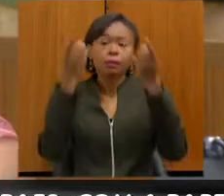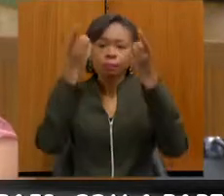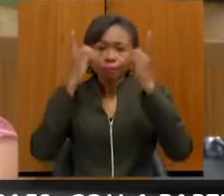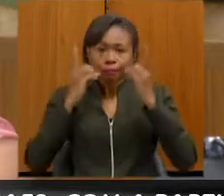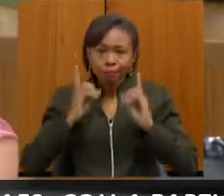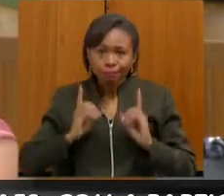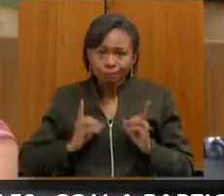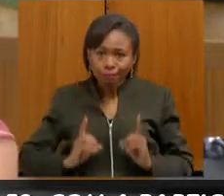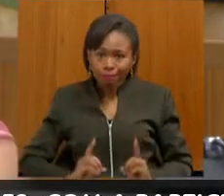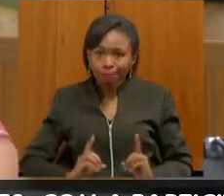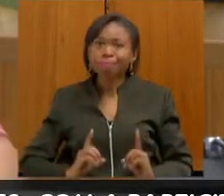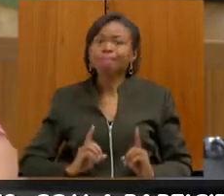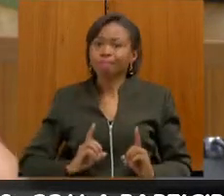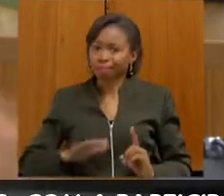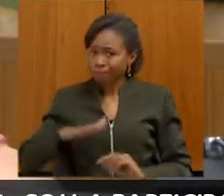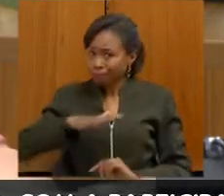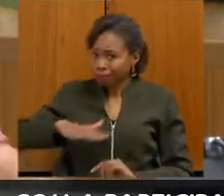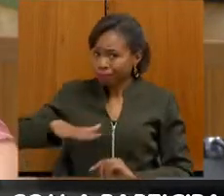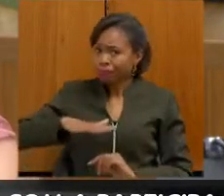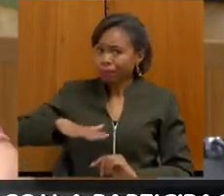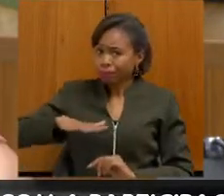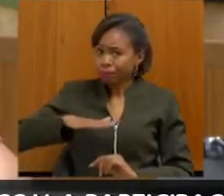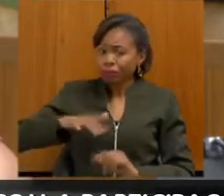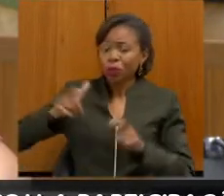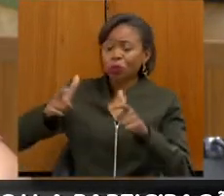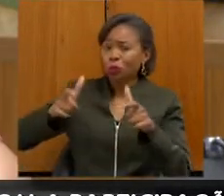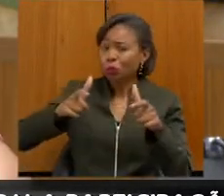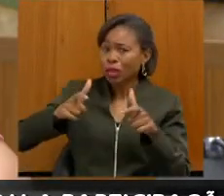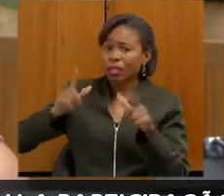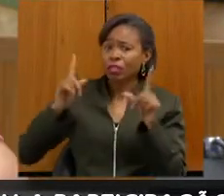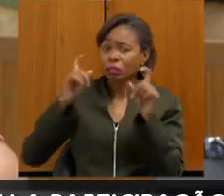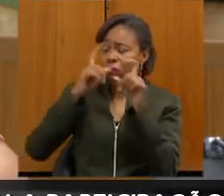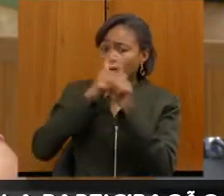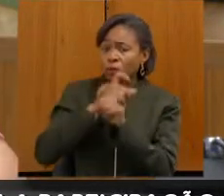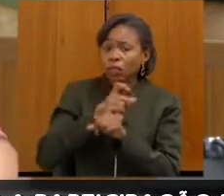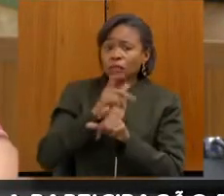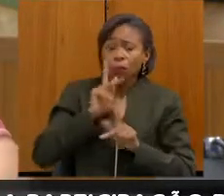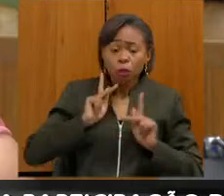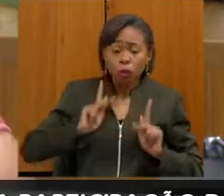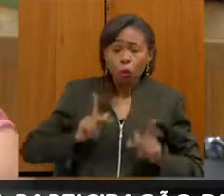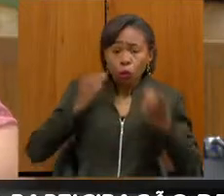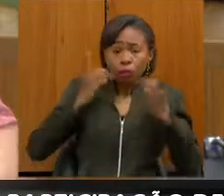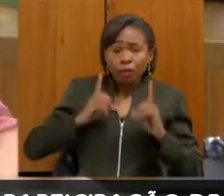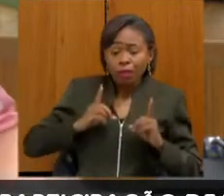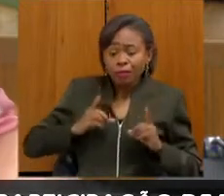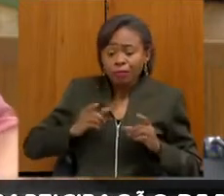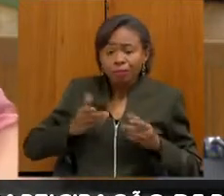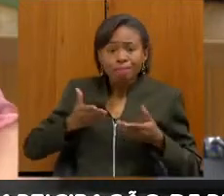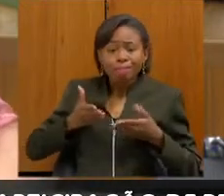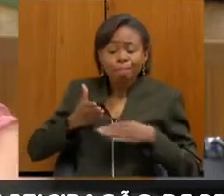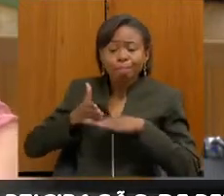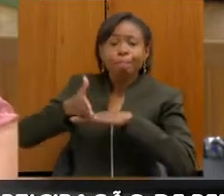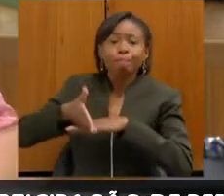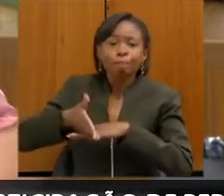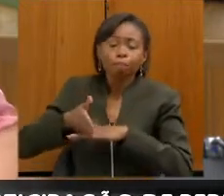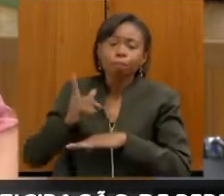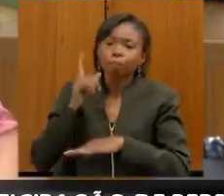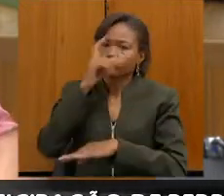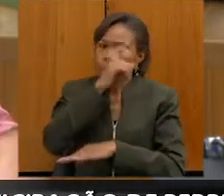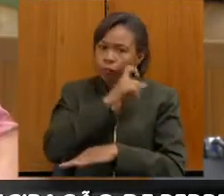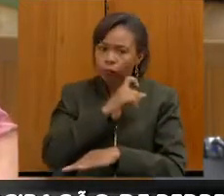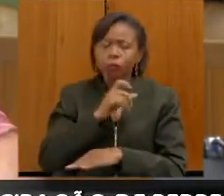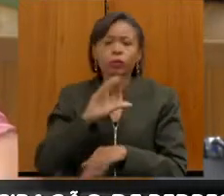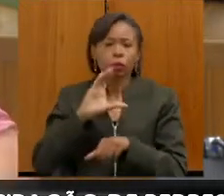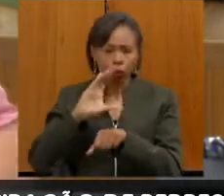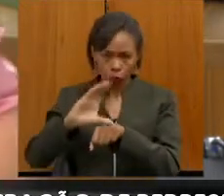muito ruins que as pessoas não conseguem chegar lá. Então, a gente tem que fazer, sim, os cursos, tem que